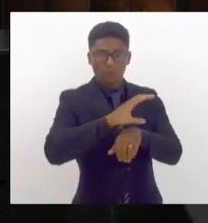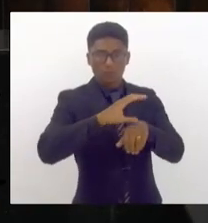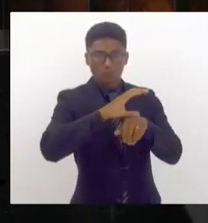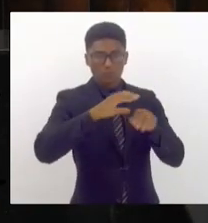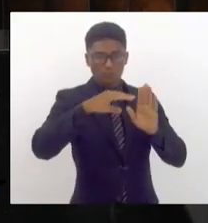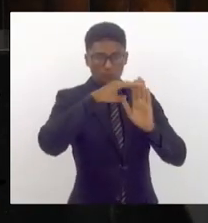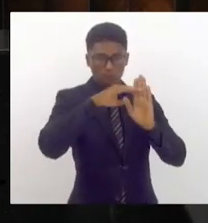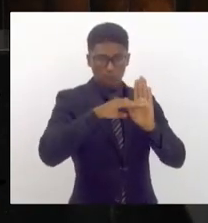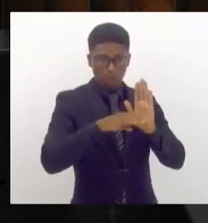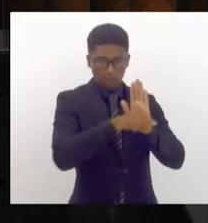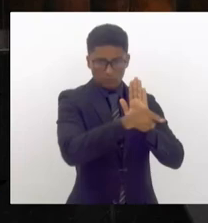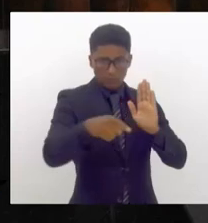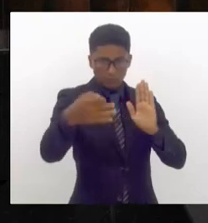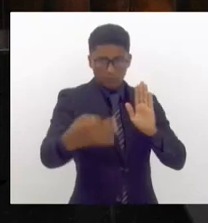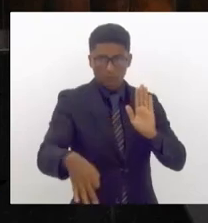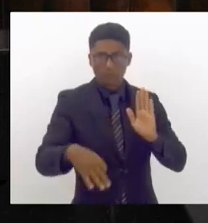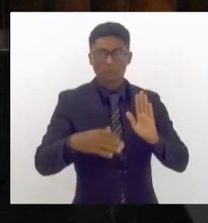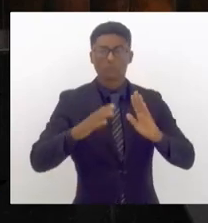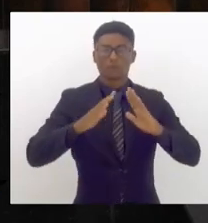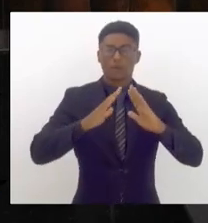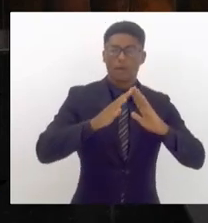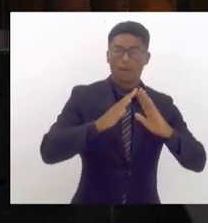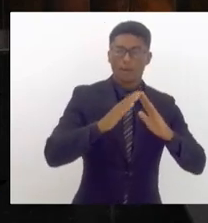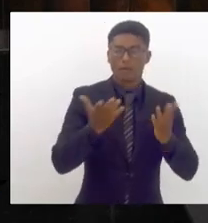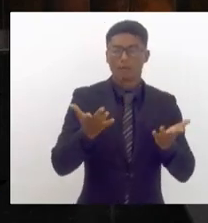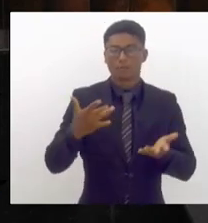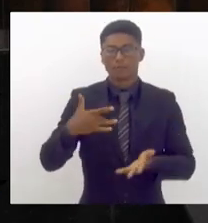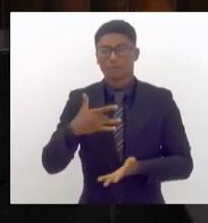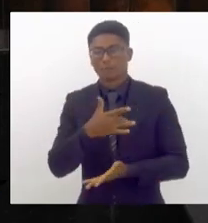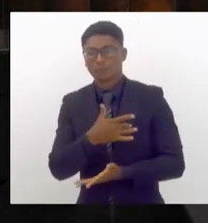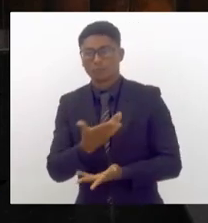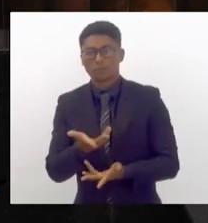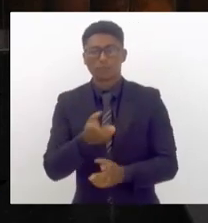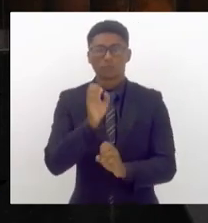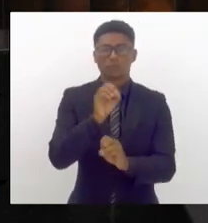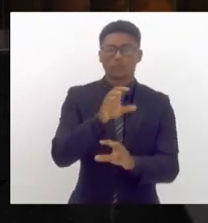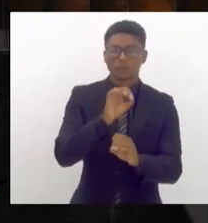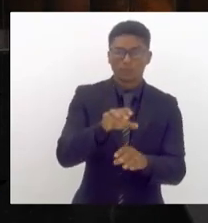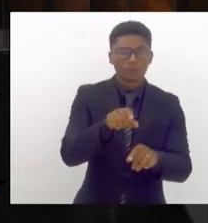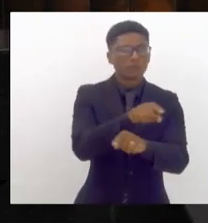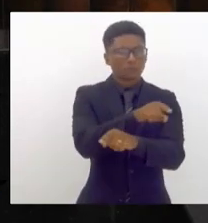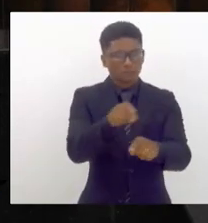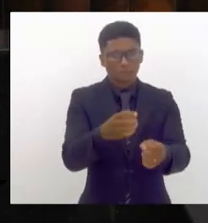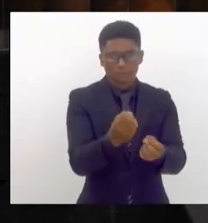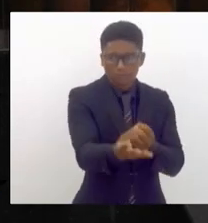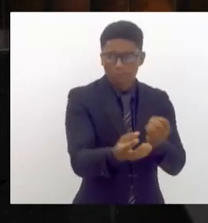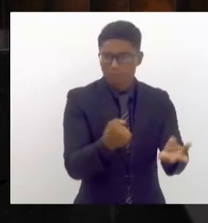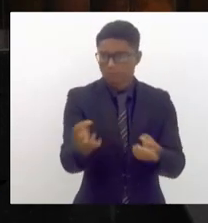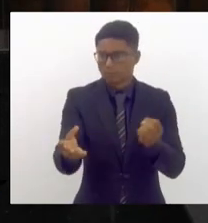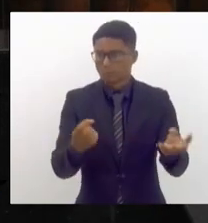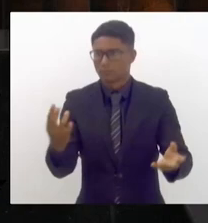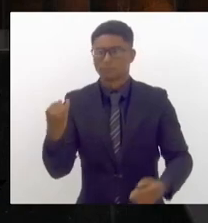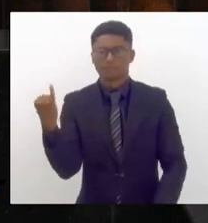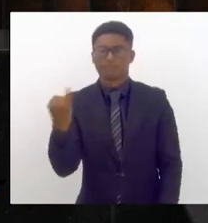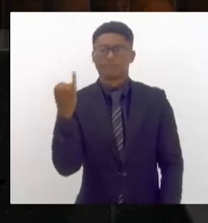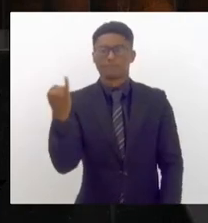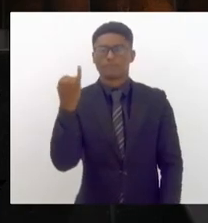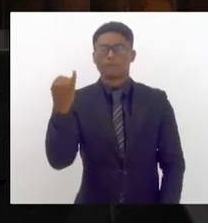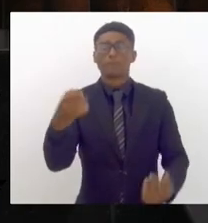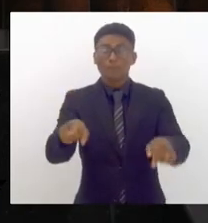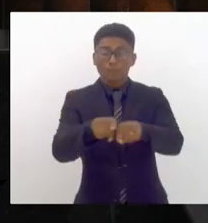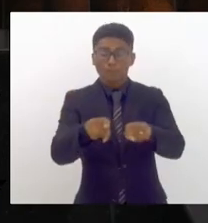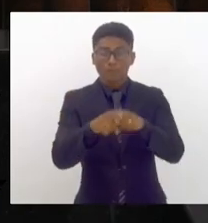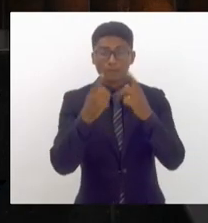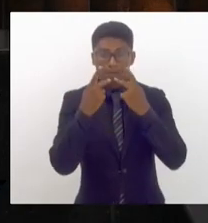como moradia saúde e a educação. Também dizer que é um privilégio